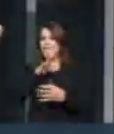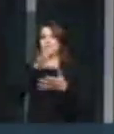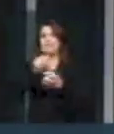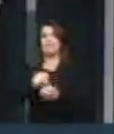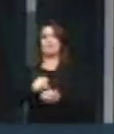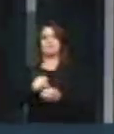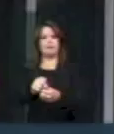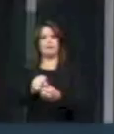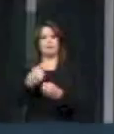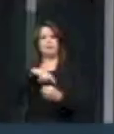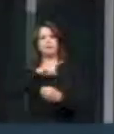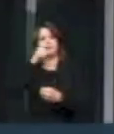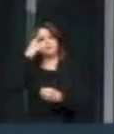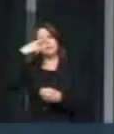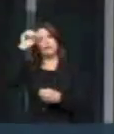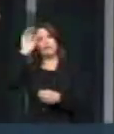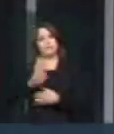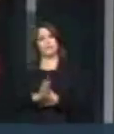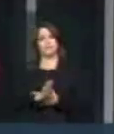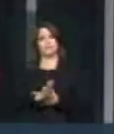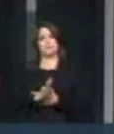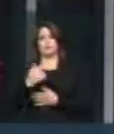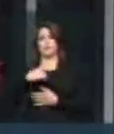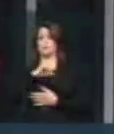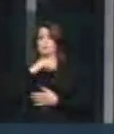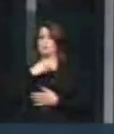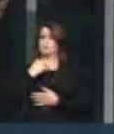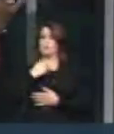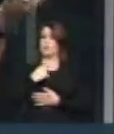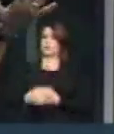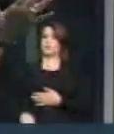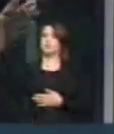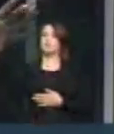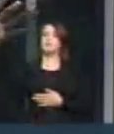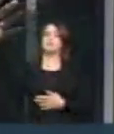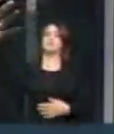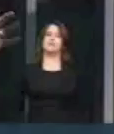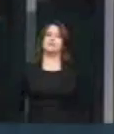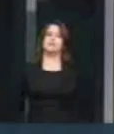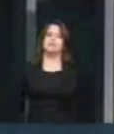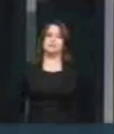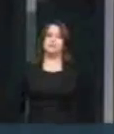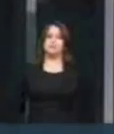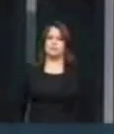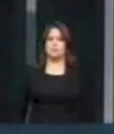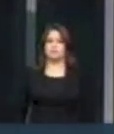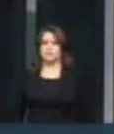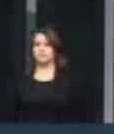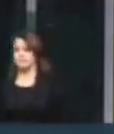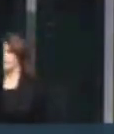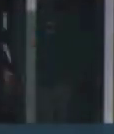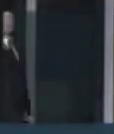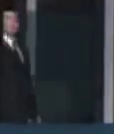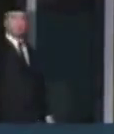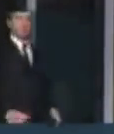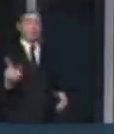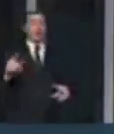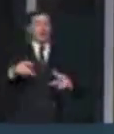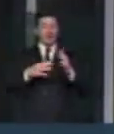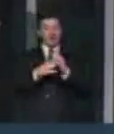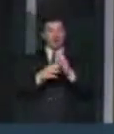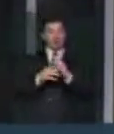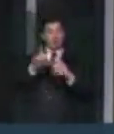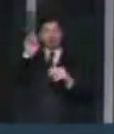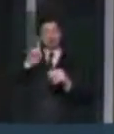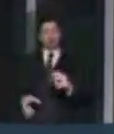nós termos que pensar no Brasil, nós não podemos borrar uma fronteira, que é a fronteira do chamado direito adquirido